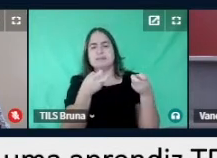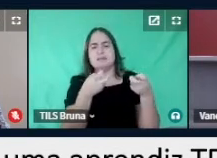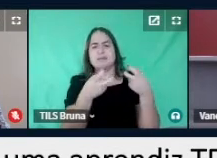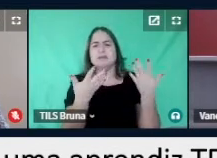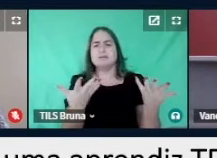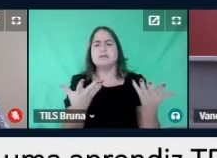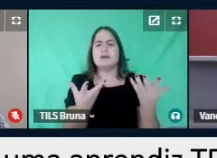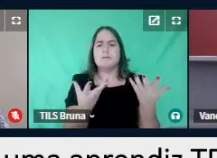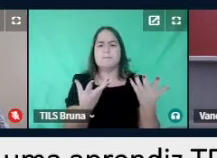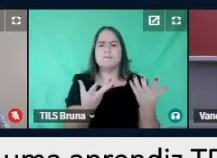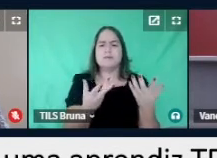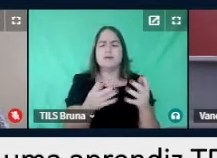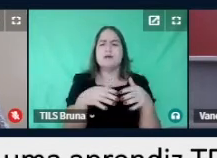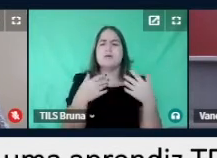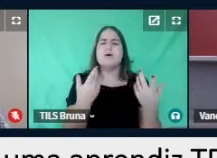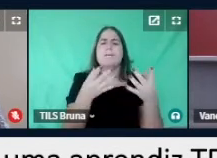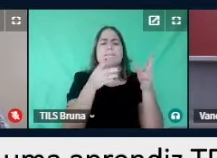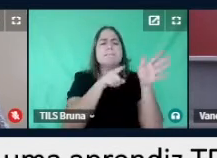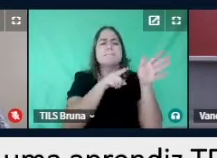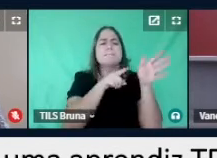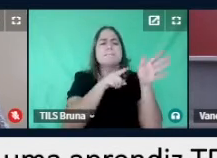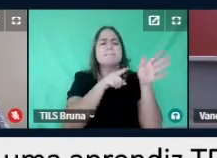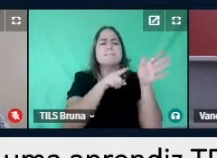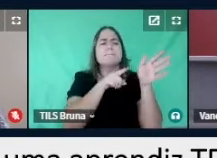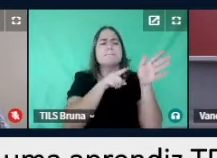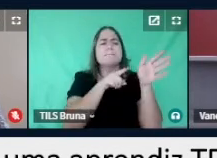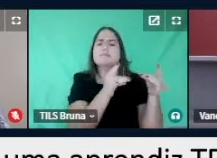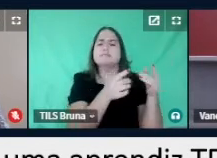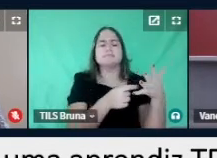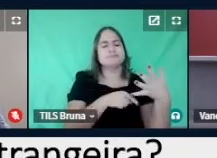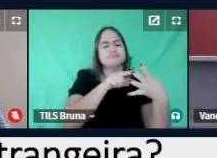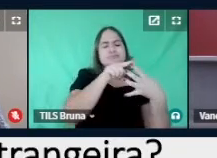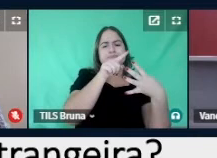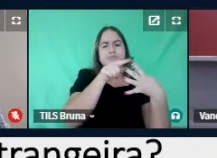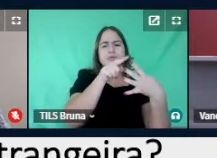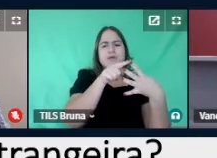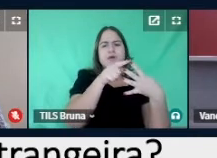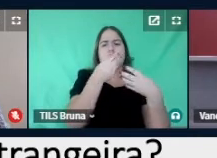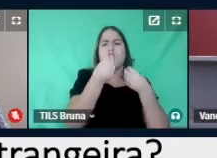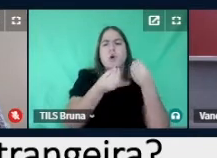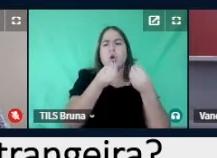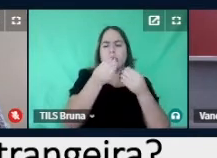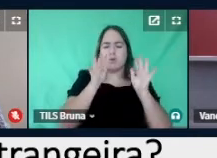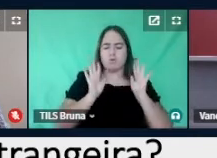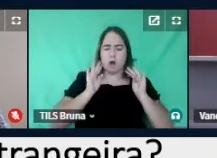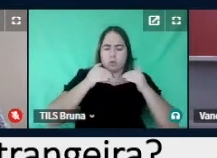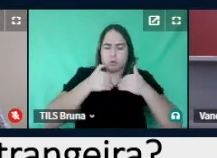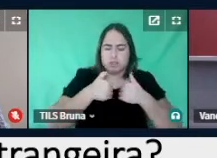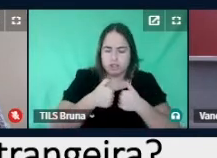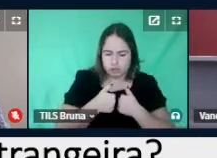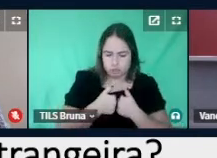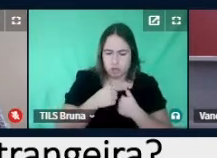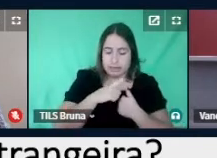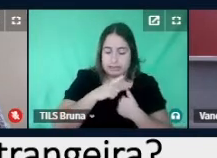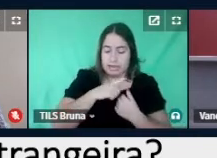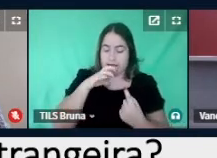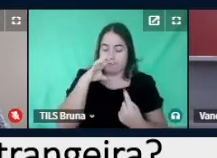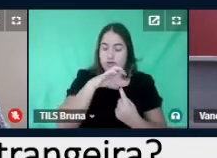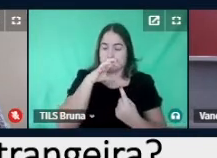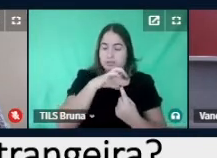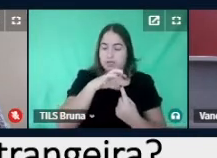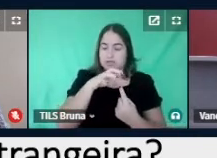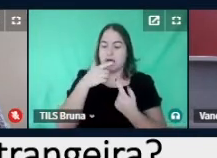específicas nós temos, como o transtorno do espectro autista impacta o desenvolvimento em língua